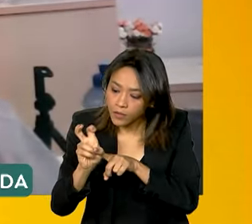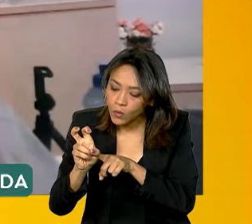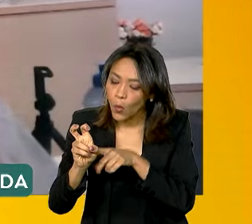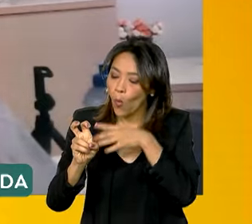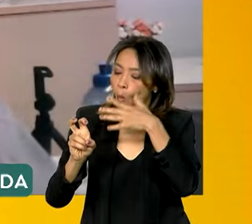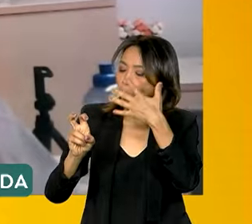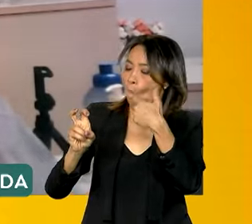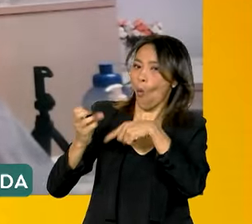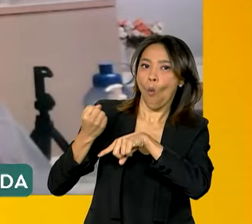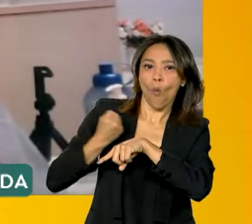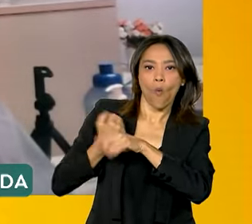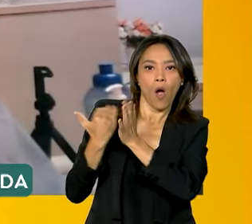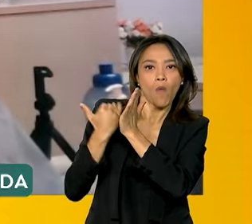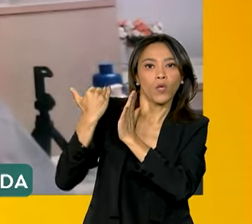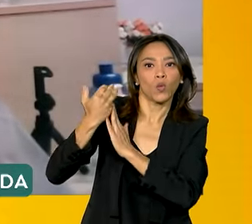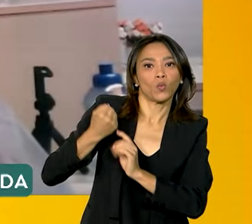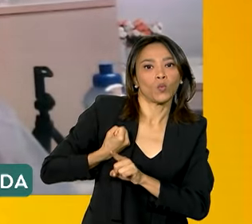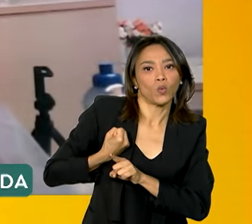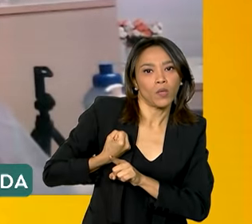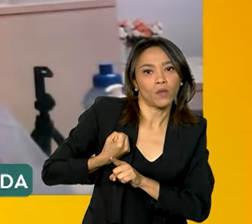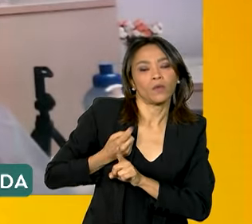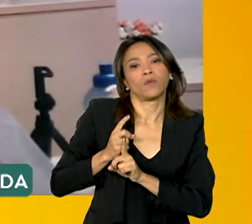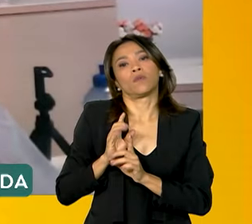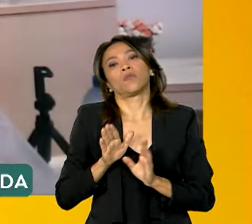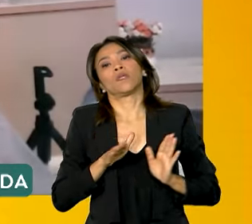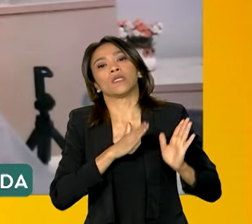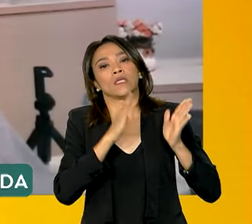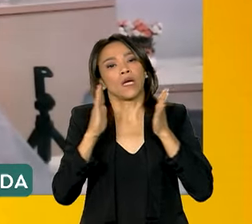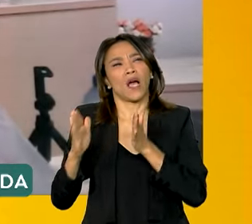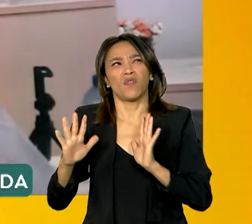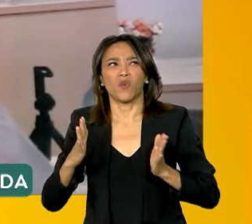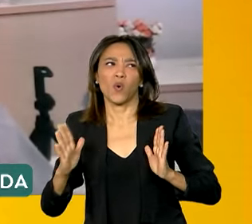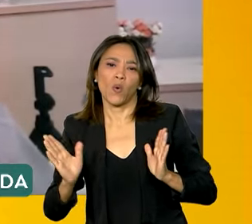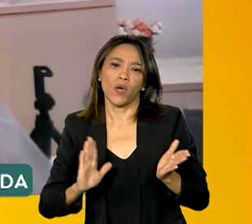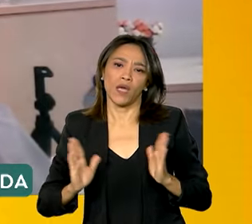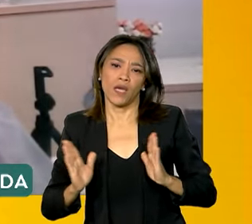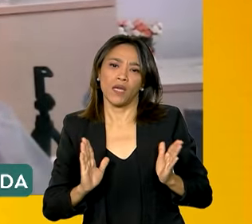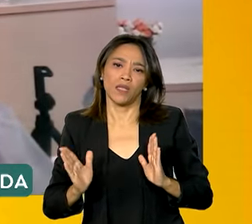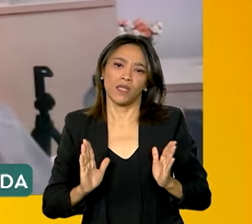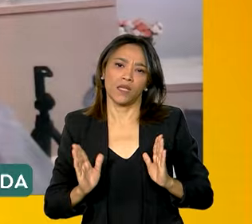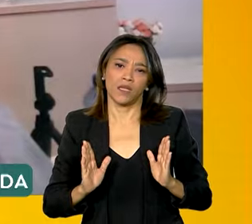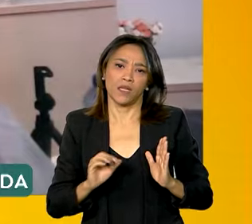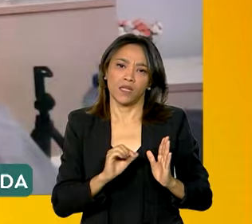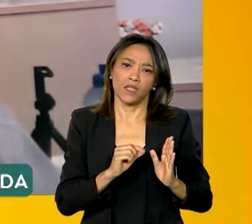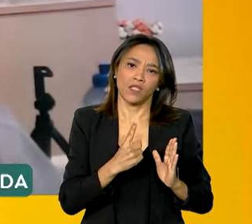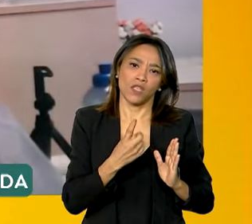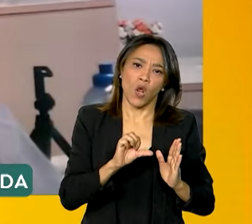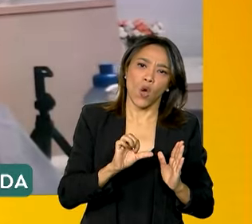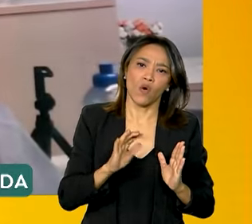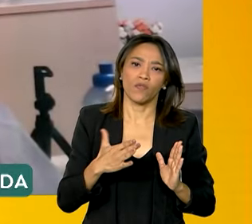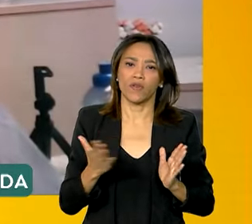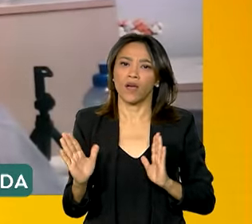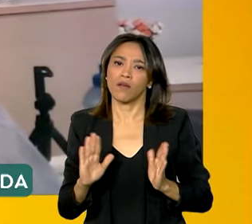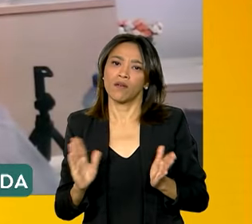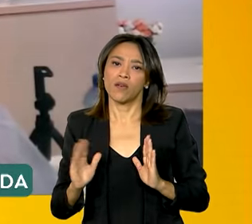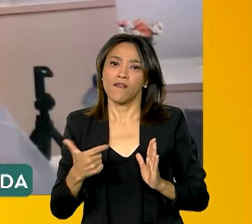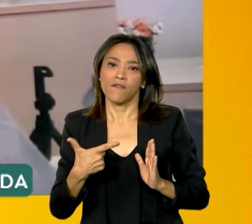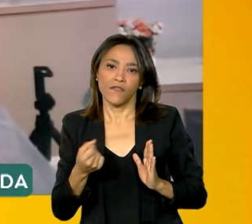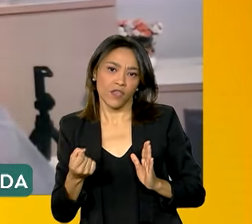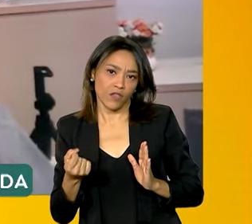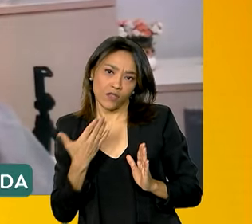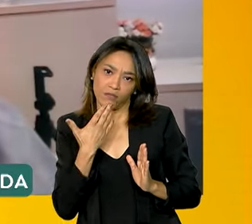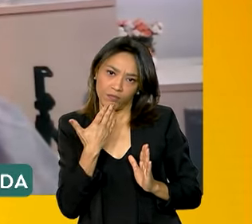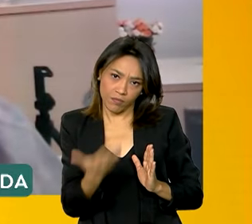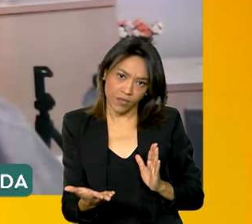Aí, depois se ajustou, mas ficou numa média entre 19 e 20 pedidos, solicitações de